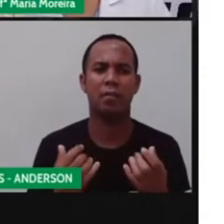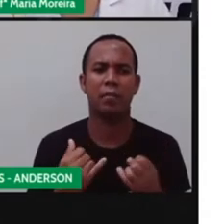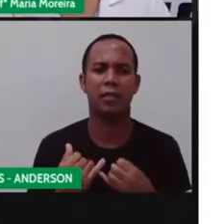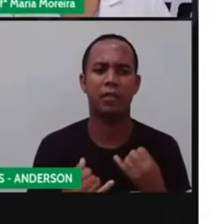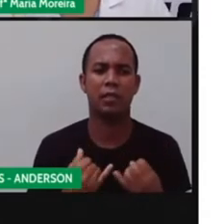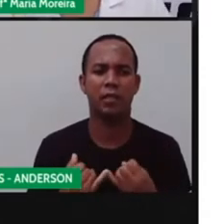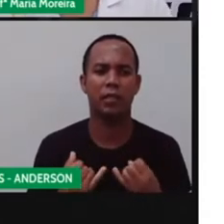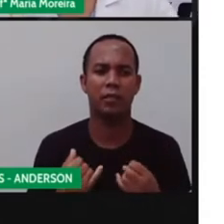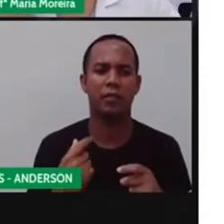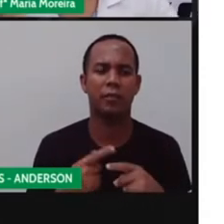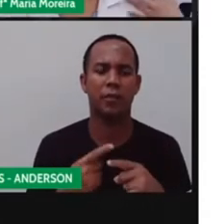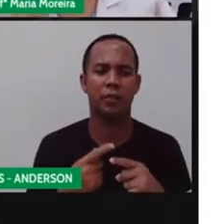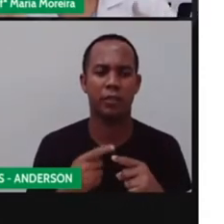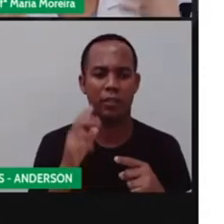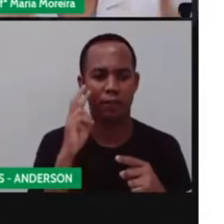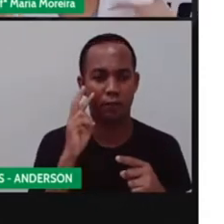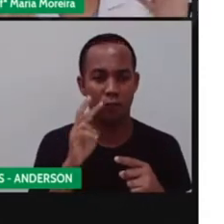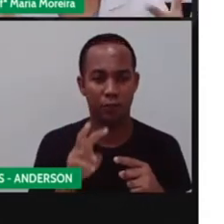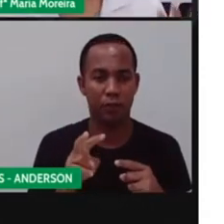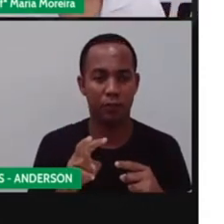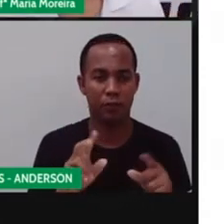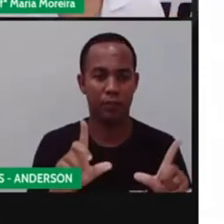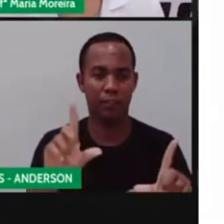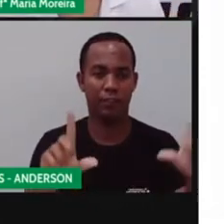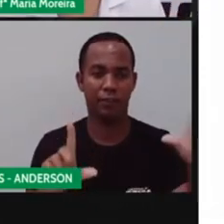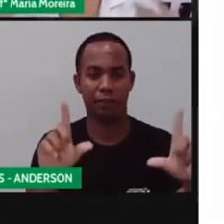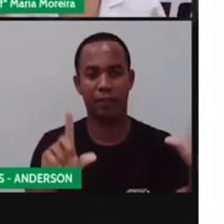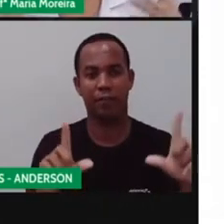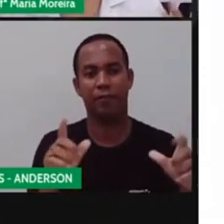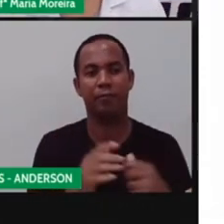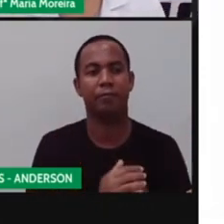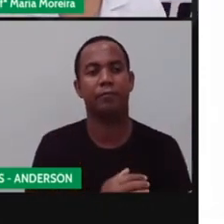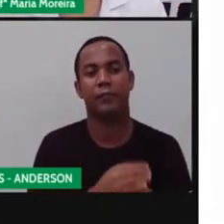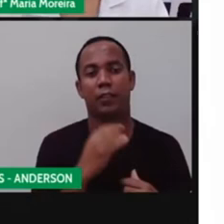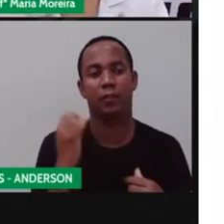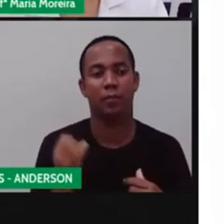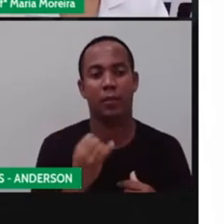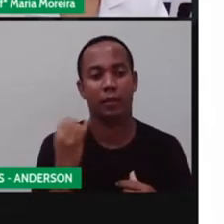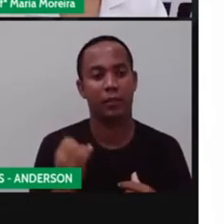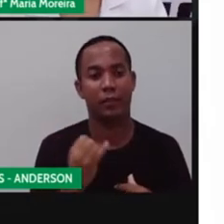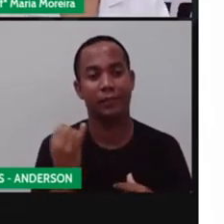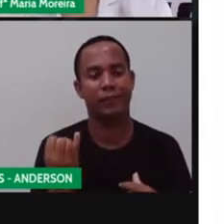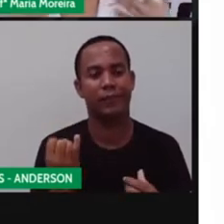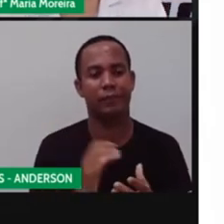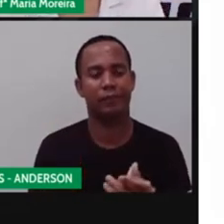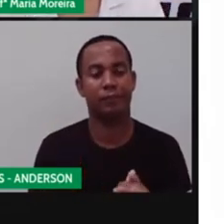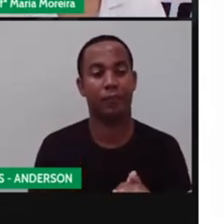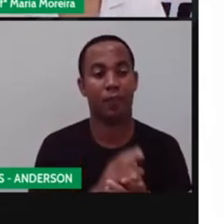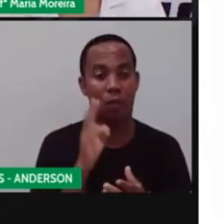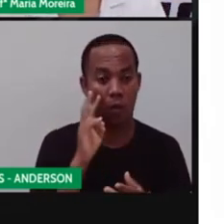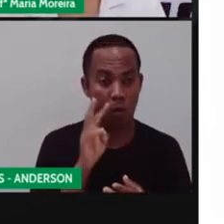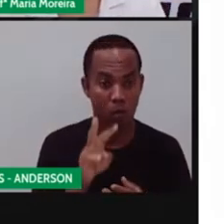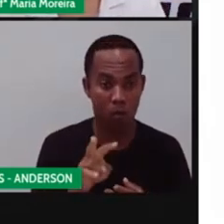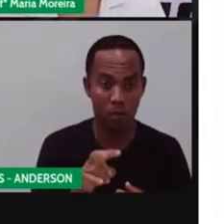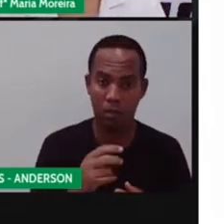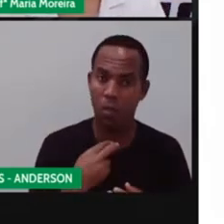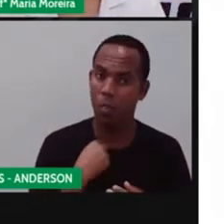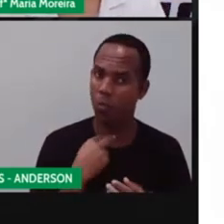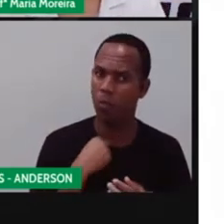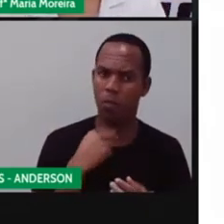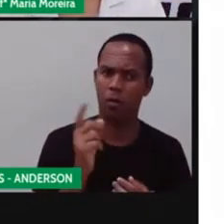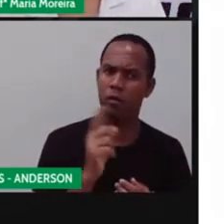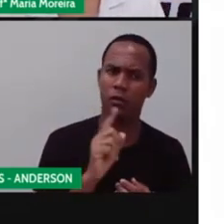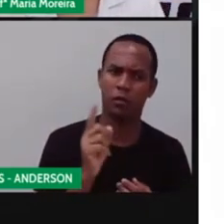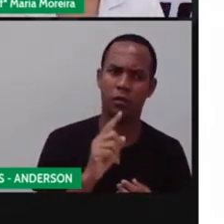TV. Então, por isso, essas regras, né? Tão importantes para dizer o seguinte, olha, você não pode ficar influenciando uma